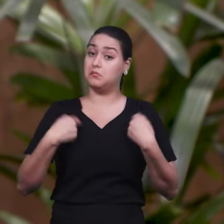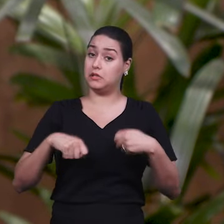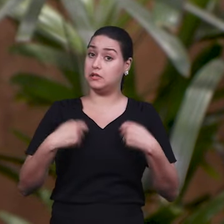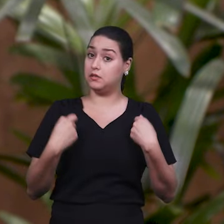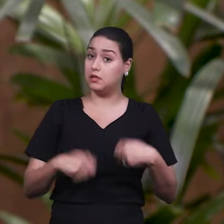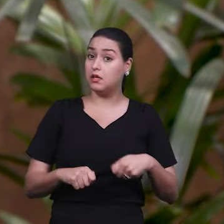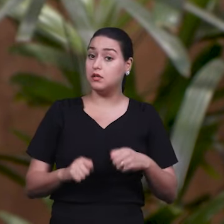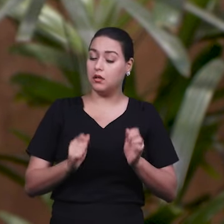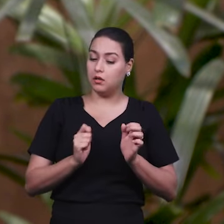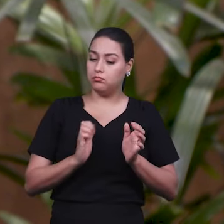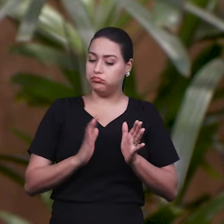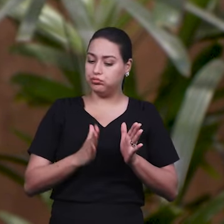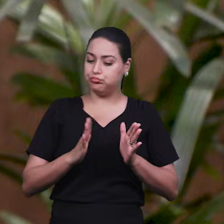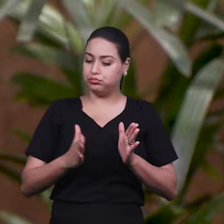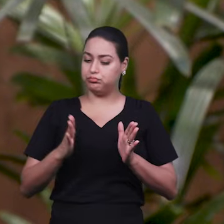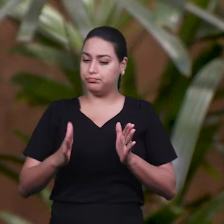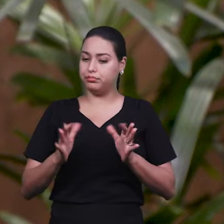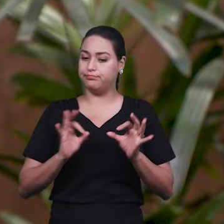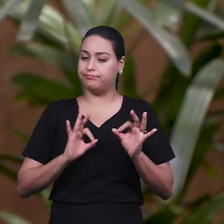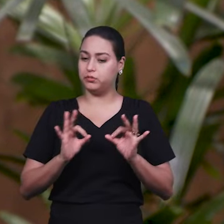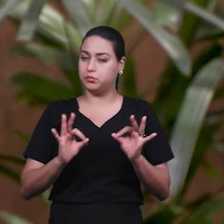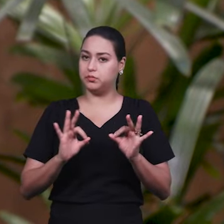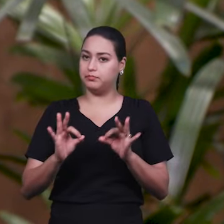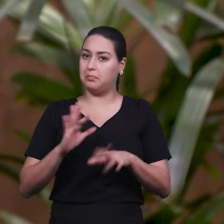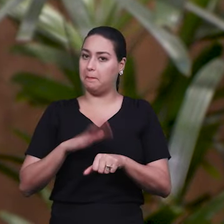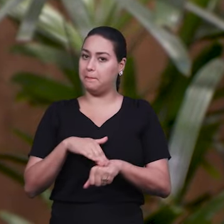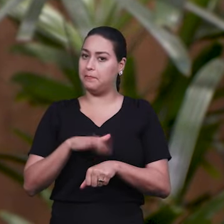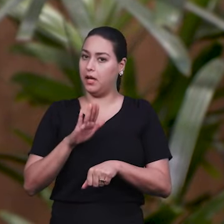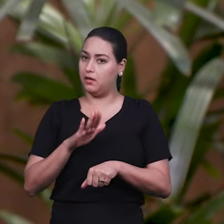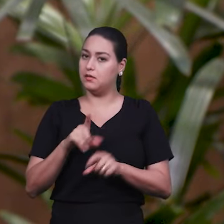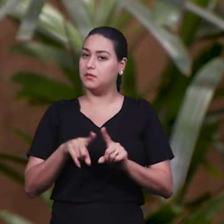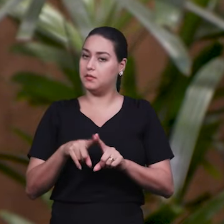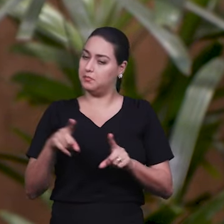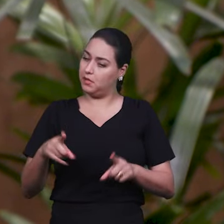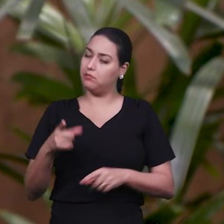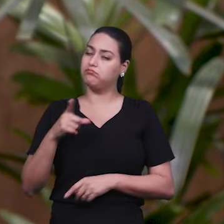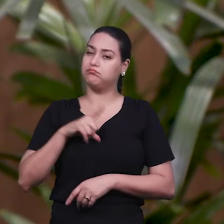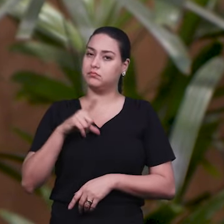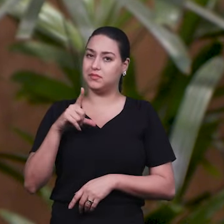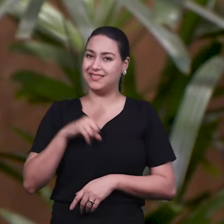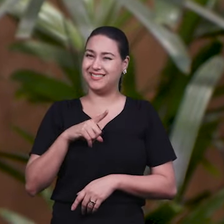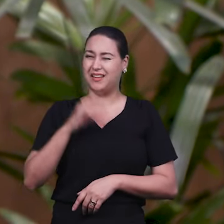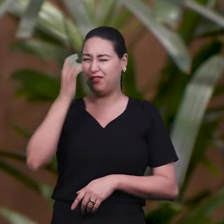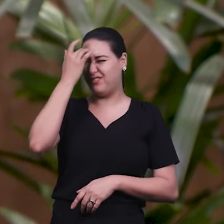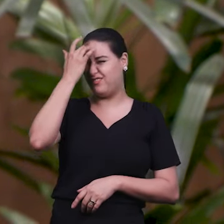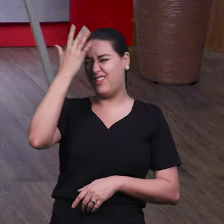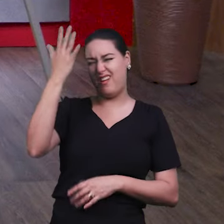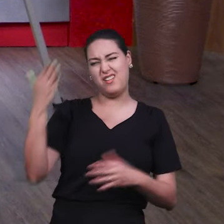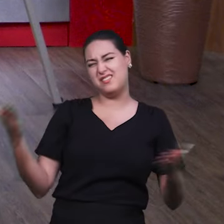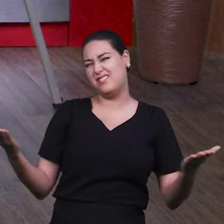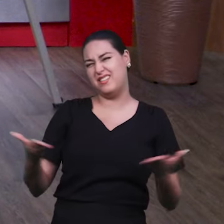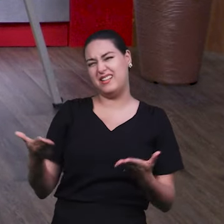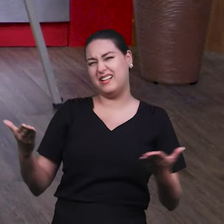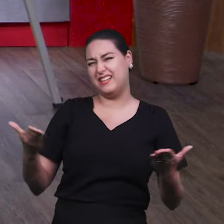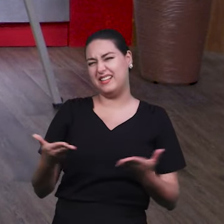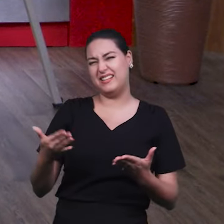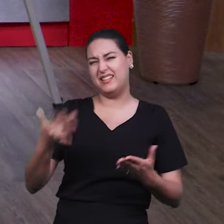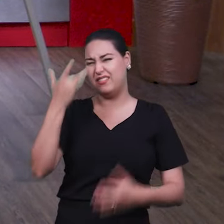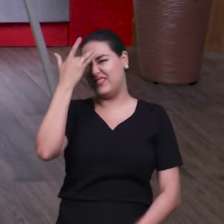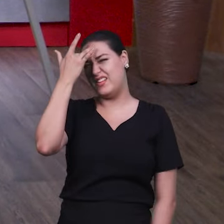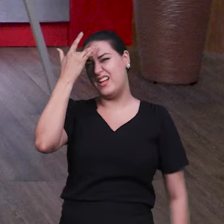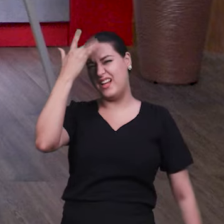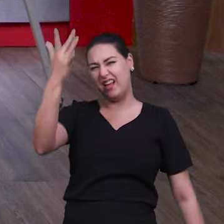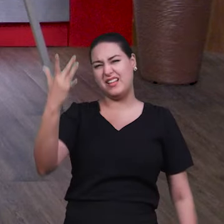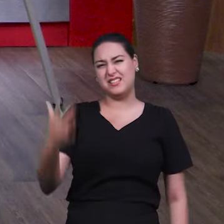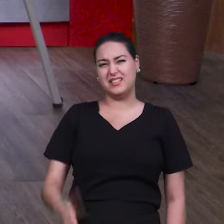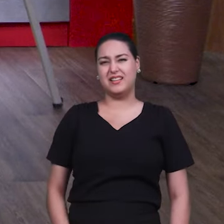né? Com certeza. Mas, é a tecnologia, né? Ai, tudo é mais fácil agora. Tudo é mais fácil. Se você pegar uma criança,